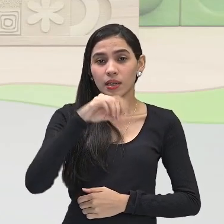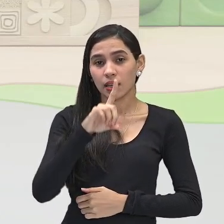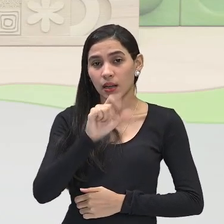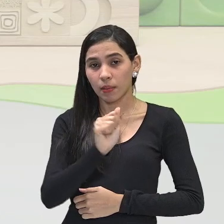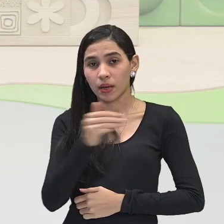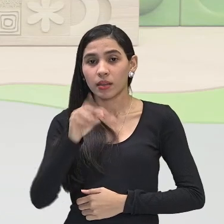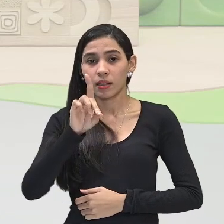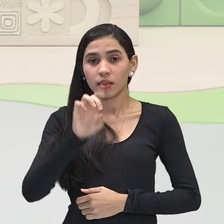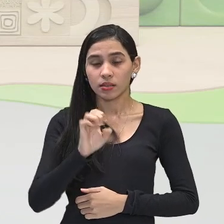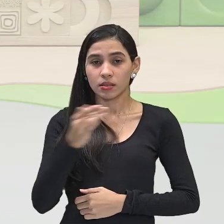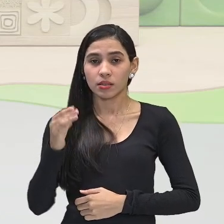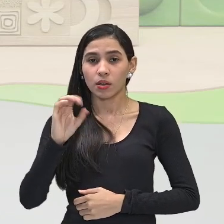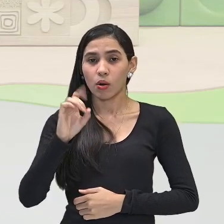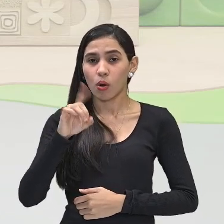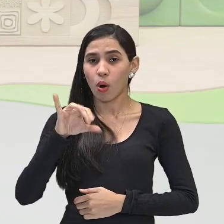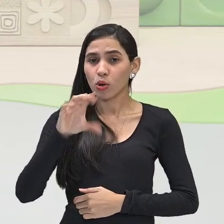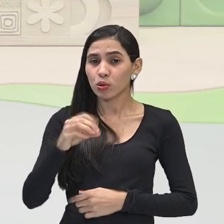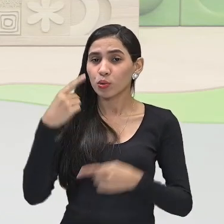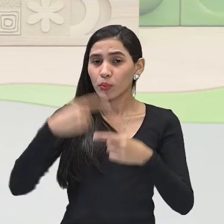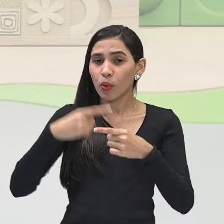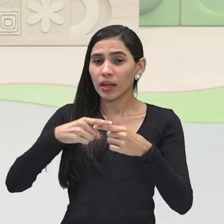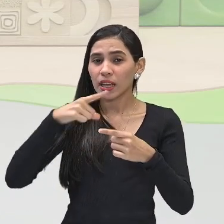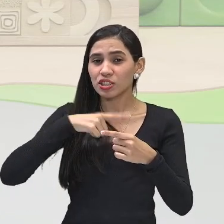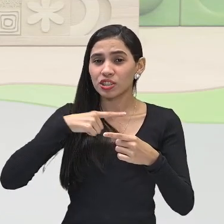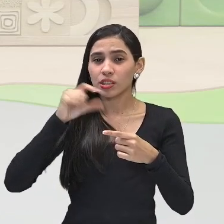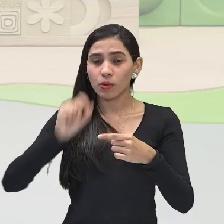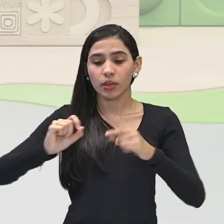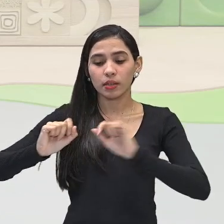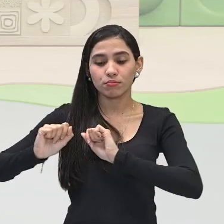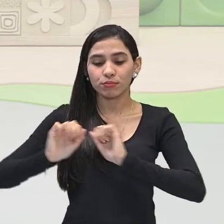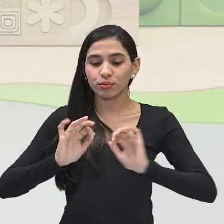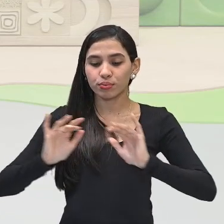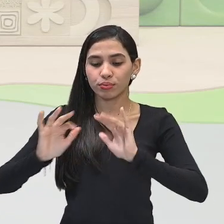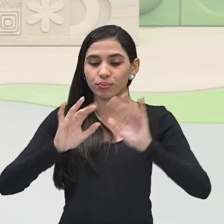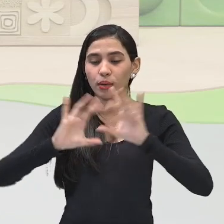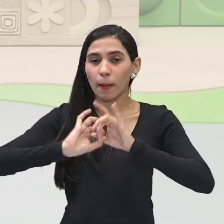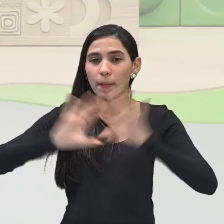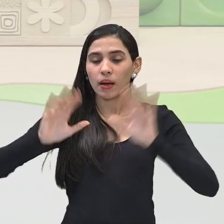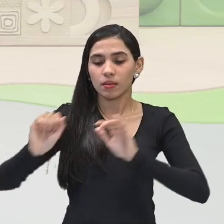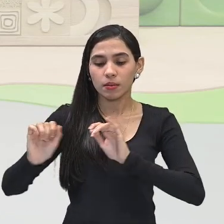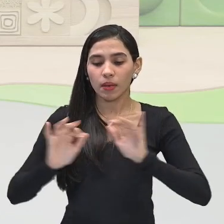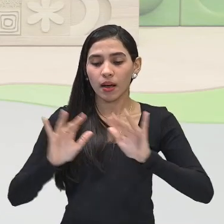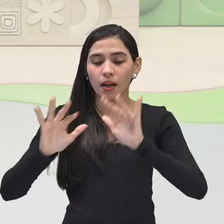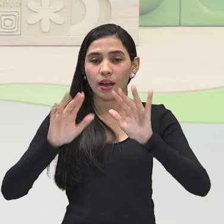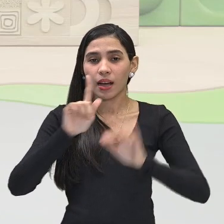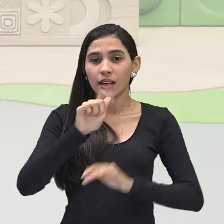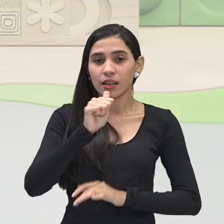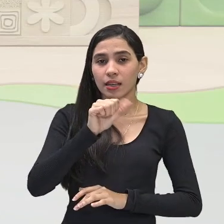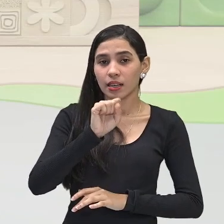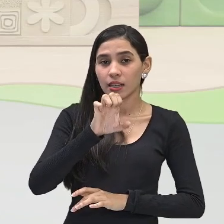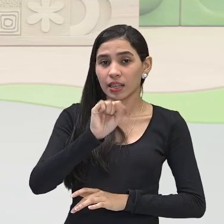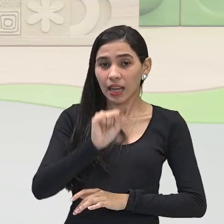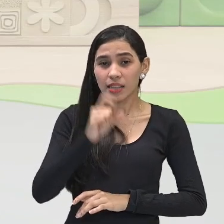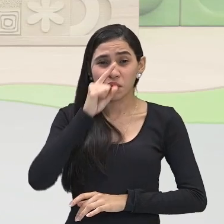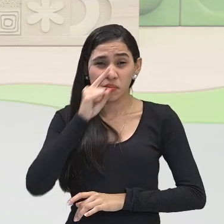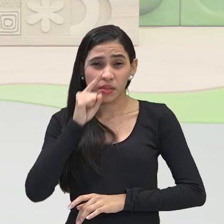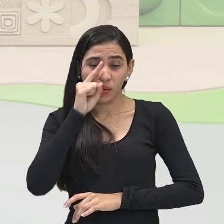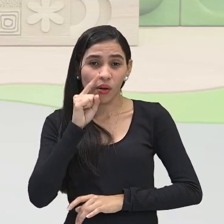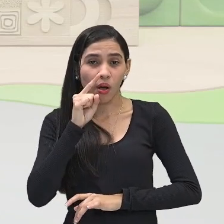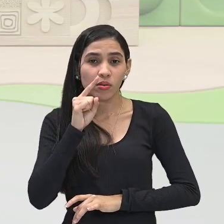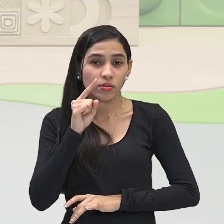emissão de gases que ajudavam na destruição desse ozônio, e saibam, saibam vocês, que são